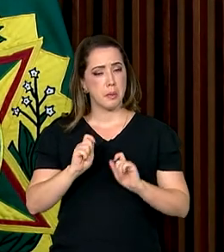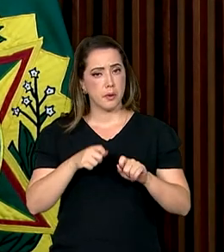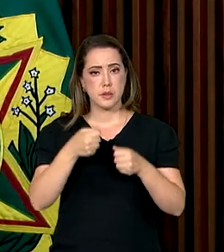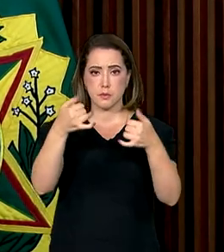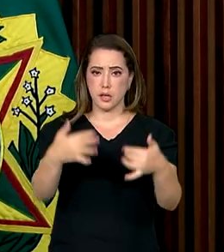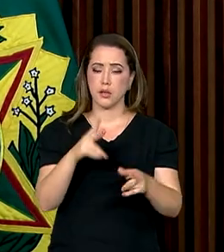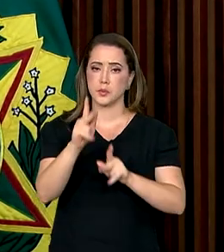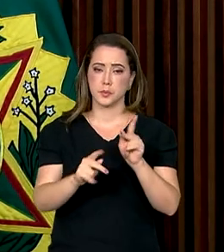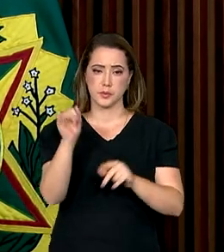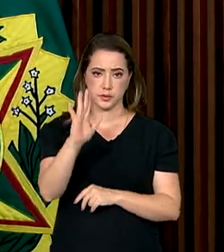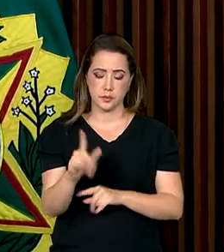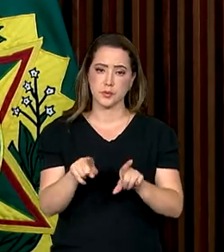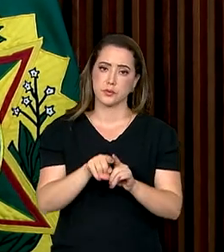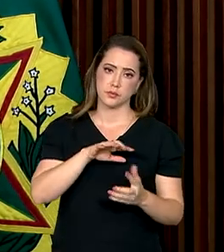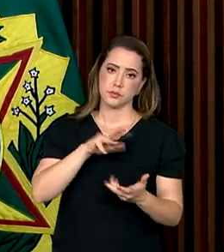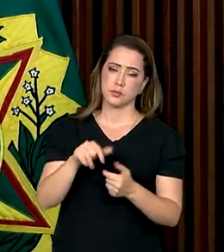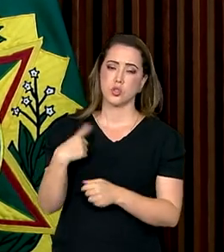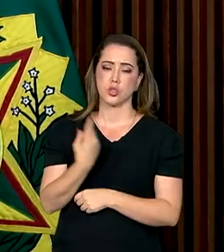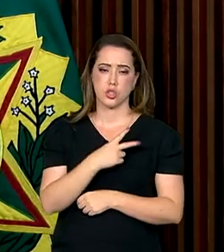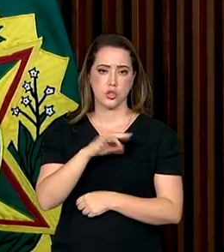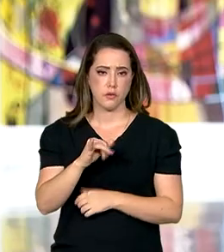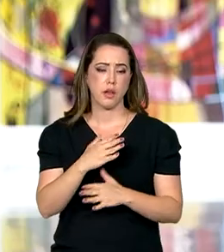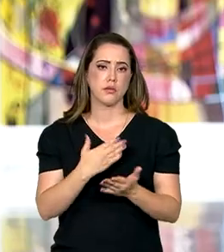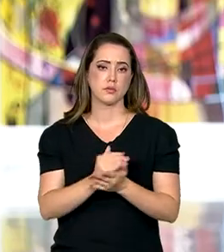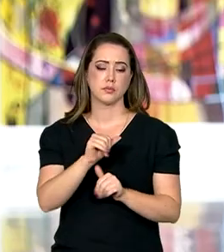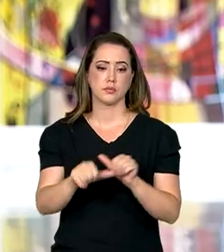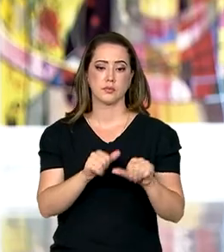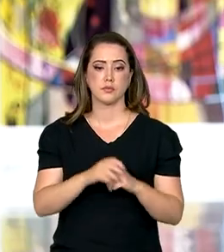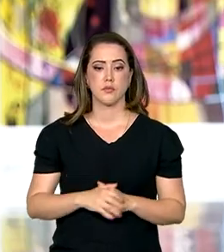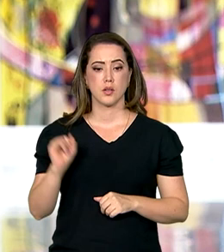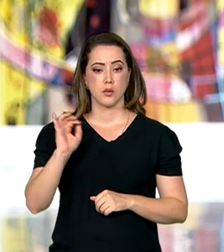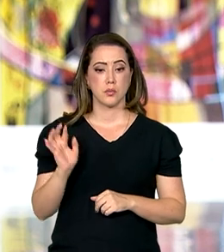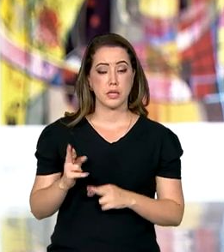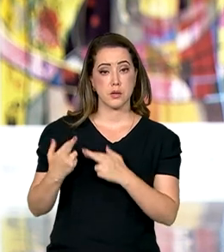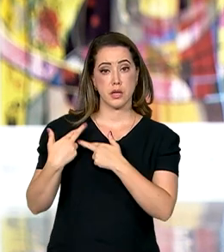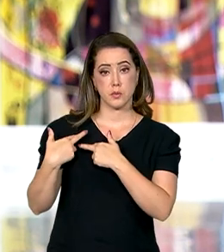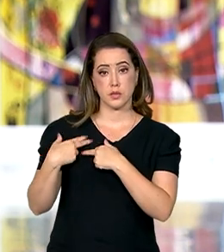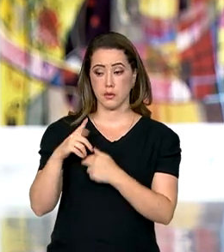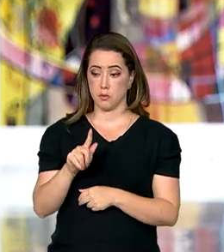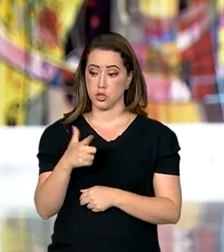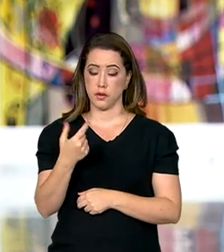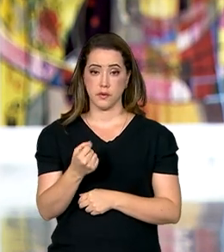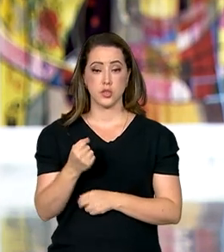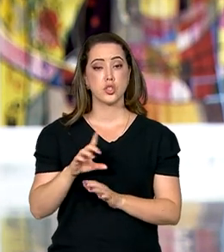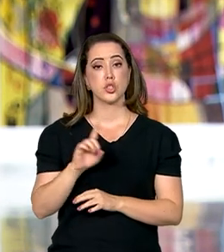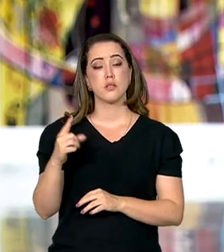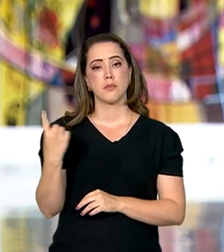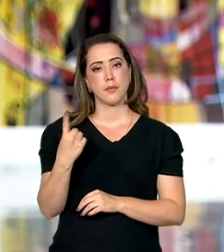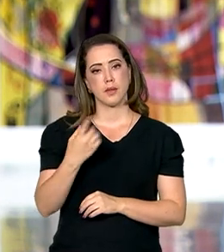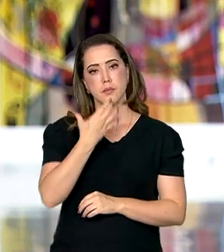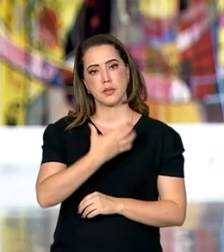ao povo brasileiro e ao mundo de que a gente vai começar a mudar. O Brasil assume a liderança do G20 no dia 1º de